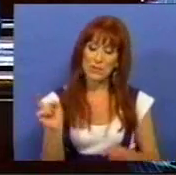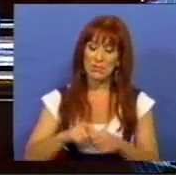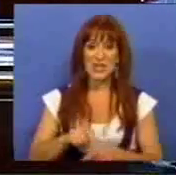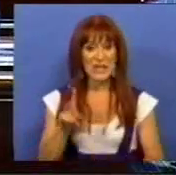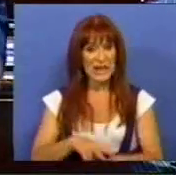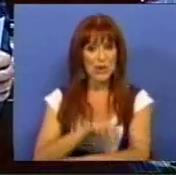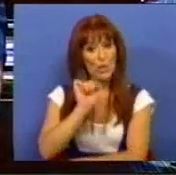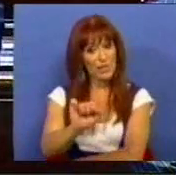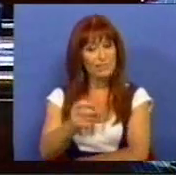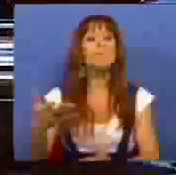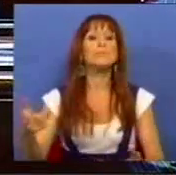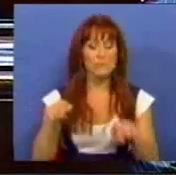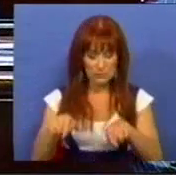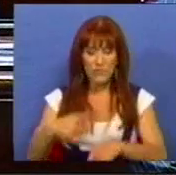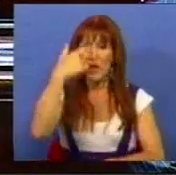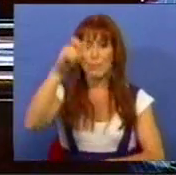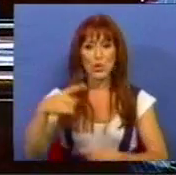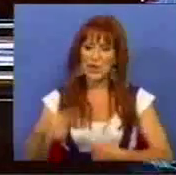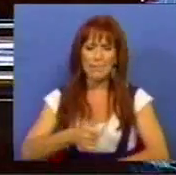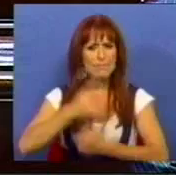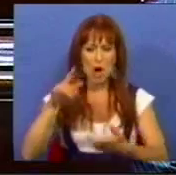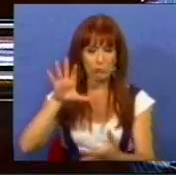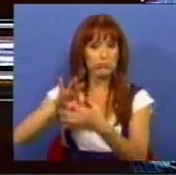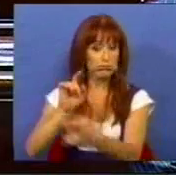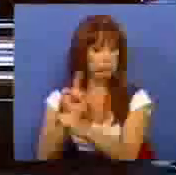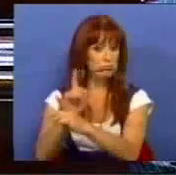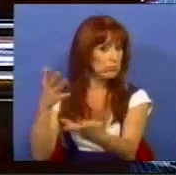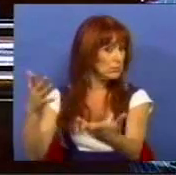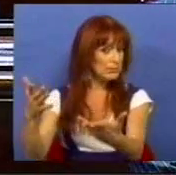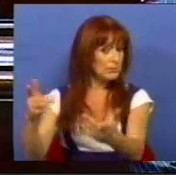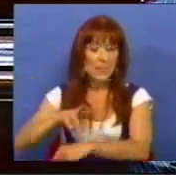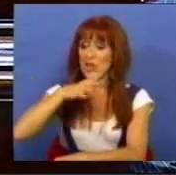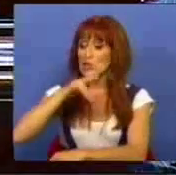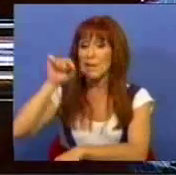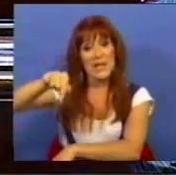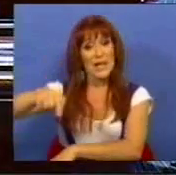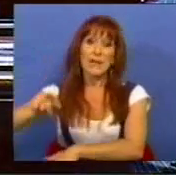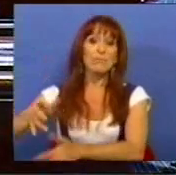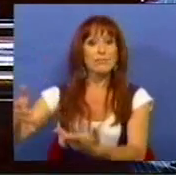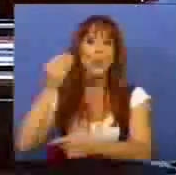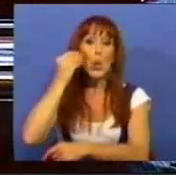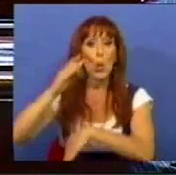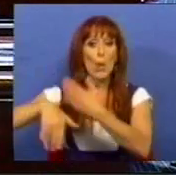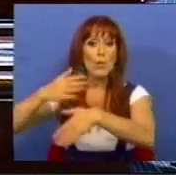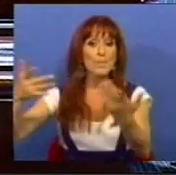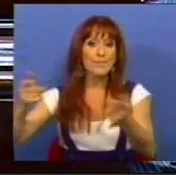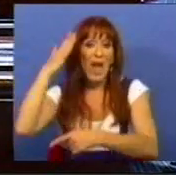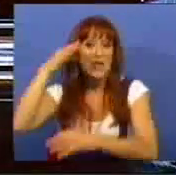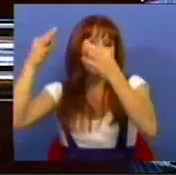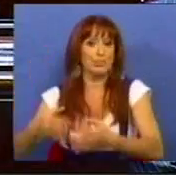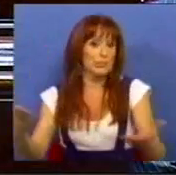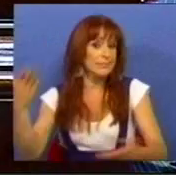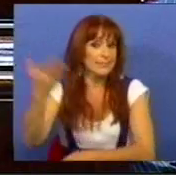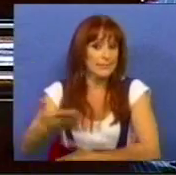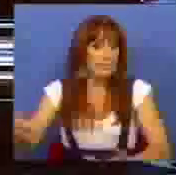membro da sua direção, e, portanto, é a pessoa que está melhor colocada para explicar aqui como é que acha justo